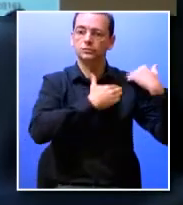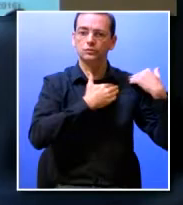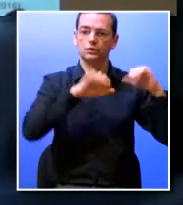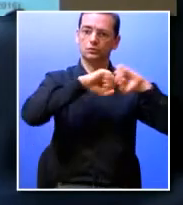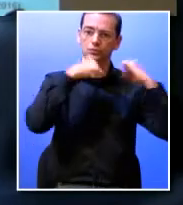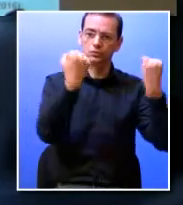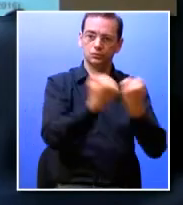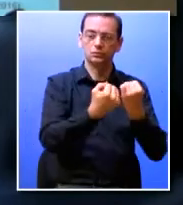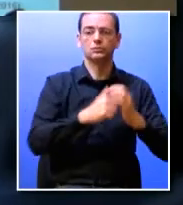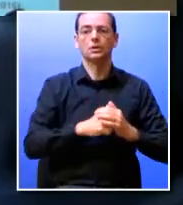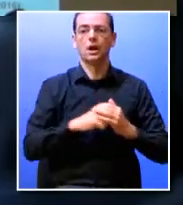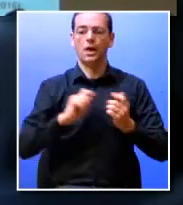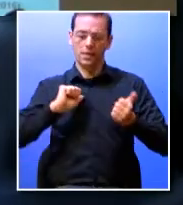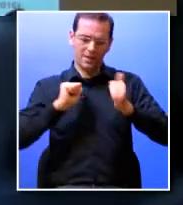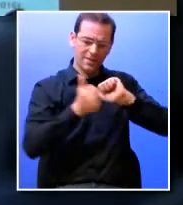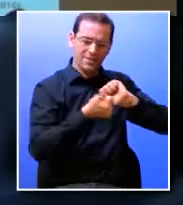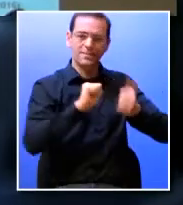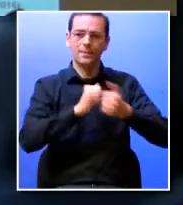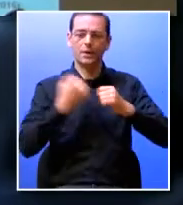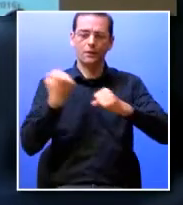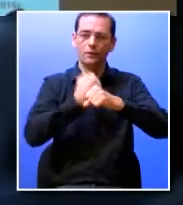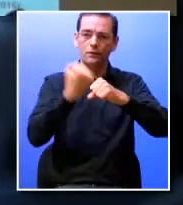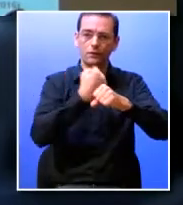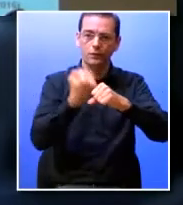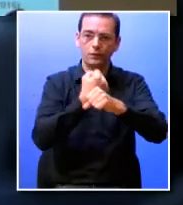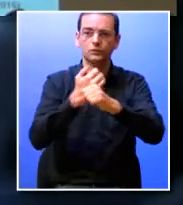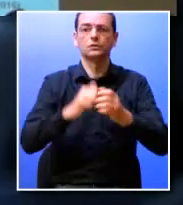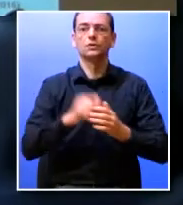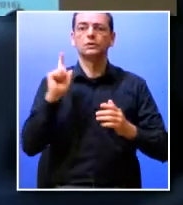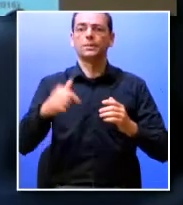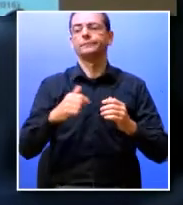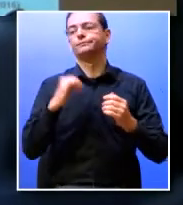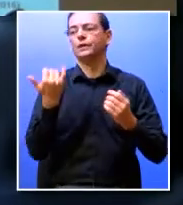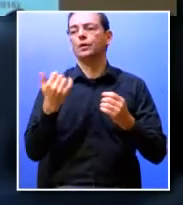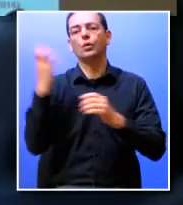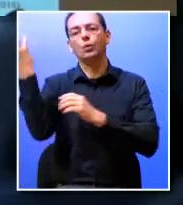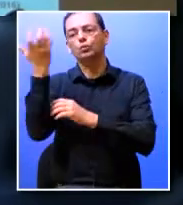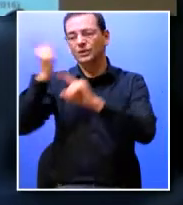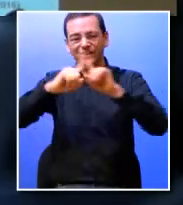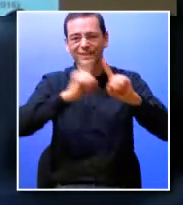social da adaptabilidade funcional e da interculturalidade